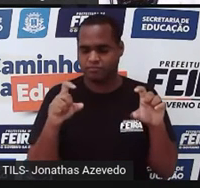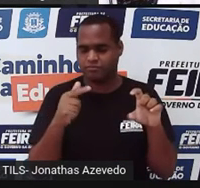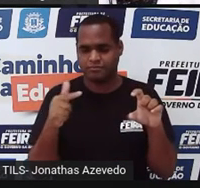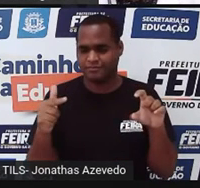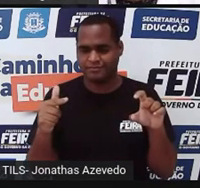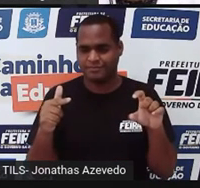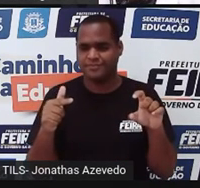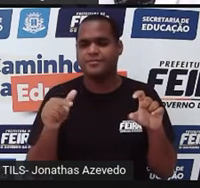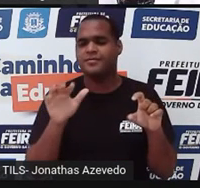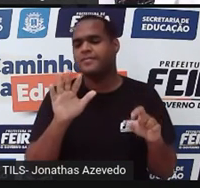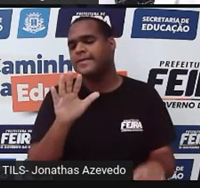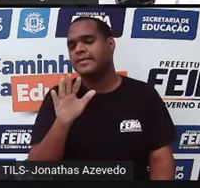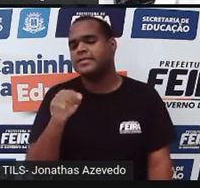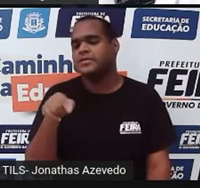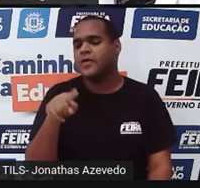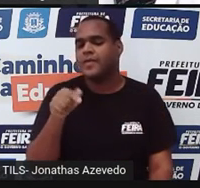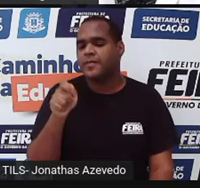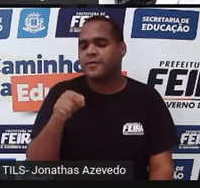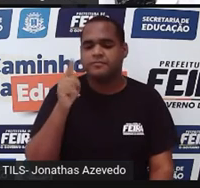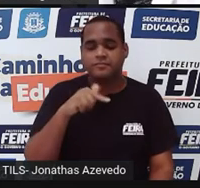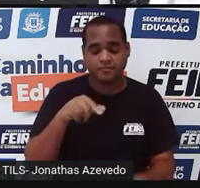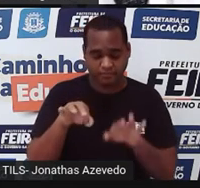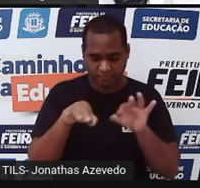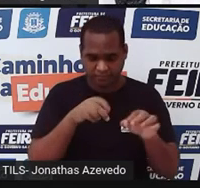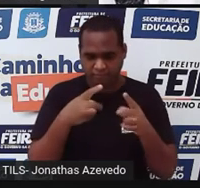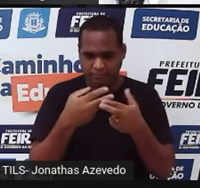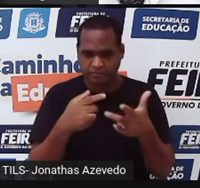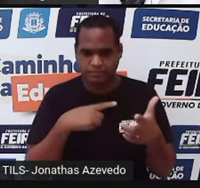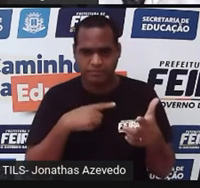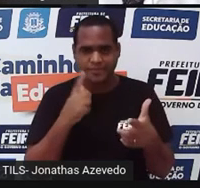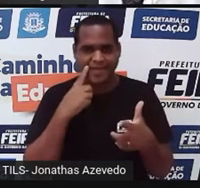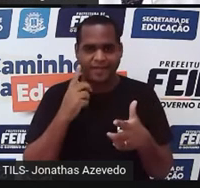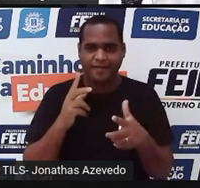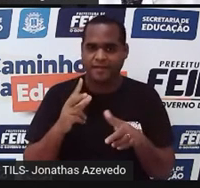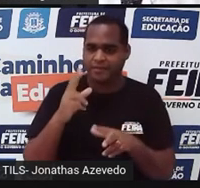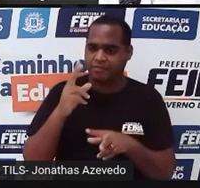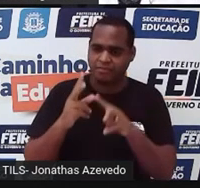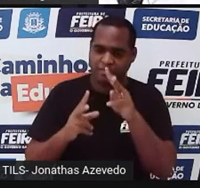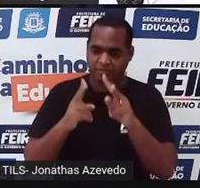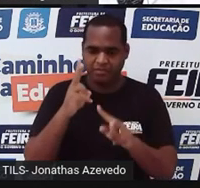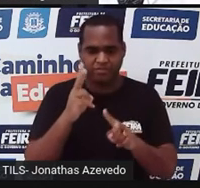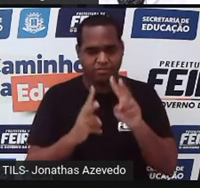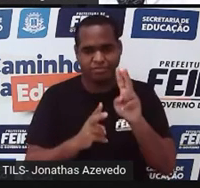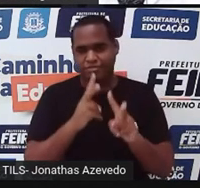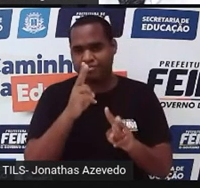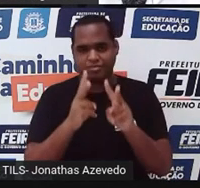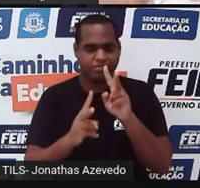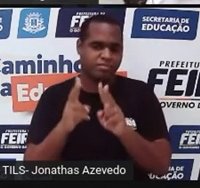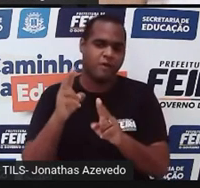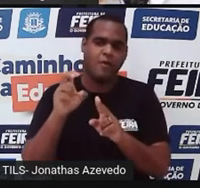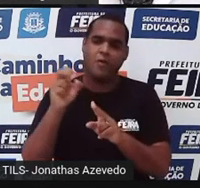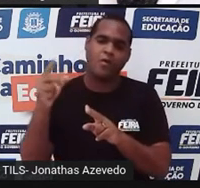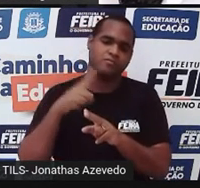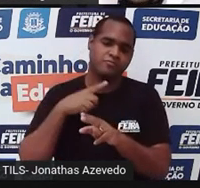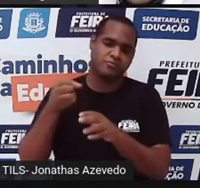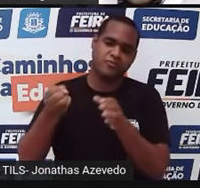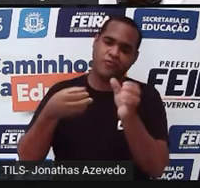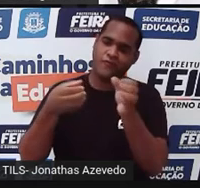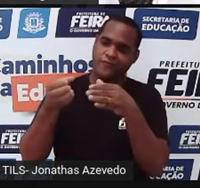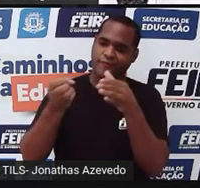Mas, a gente consegue fazer recortes, vamos imaginar recortes, ou novas